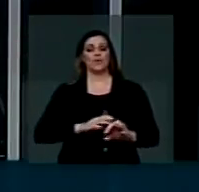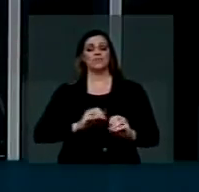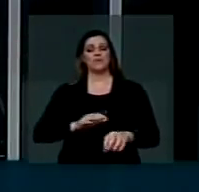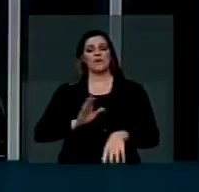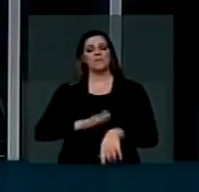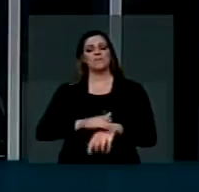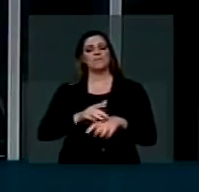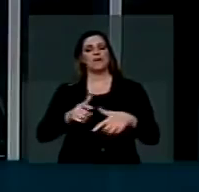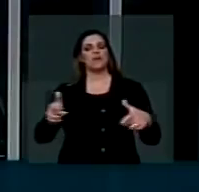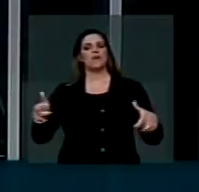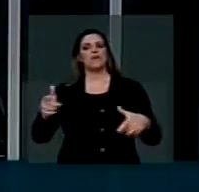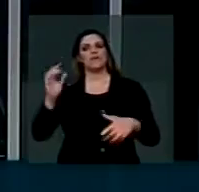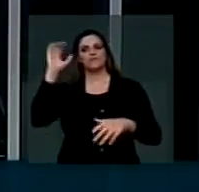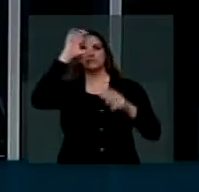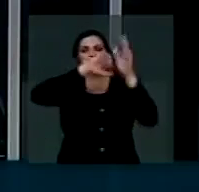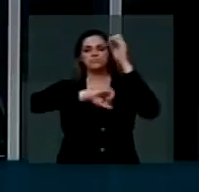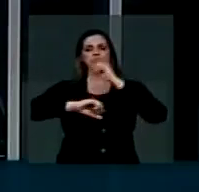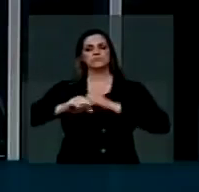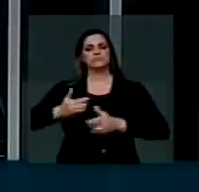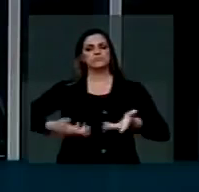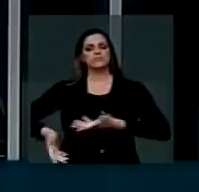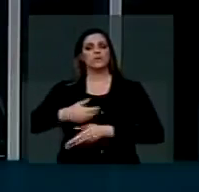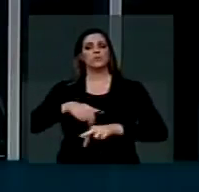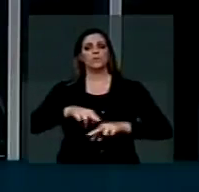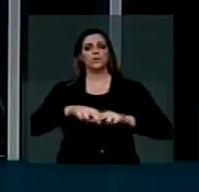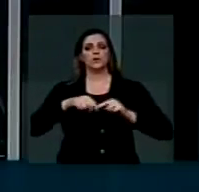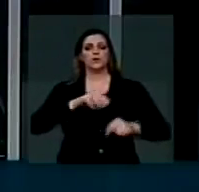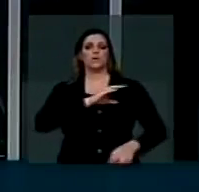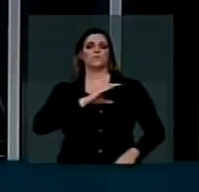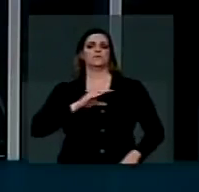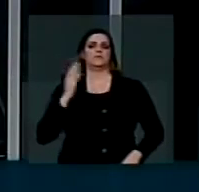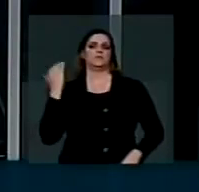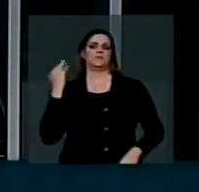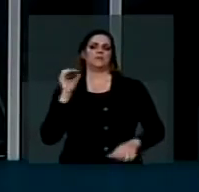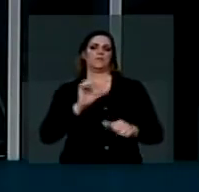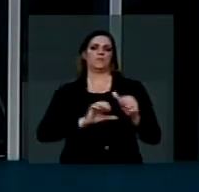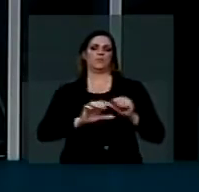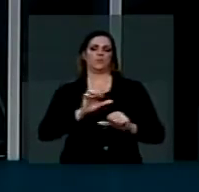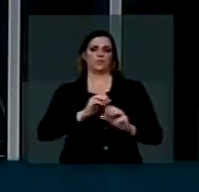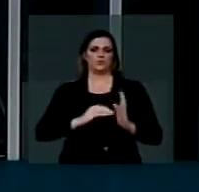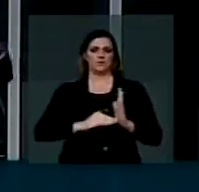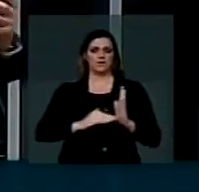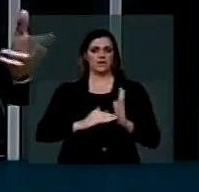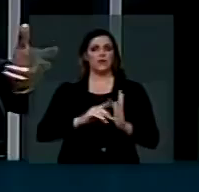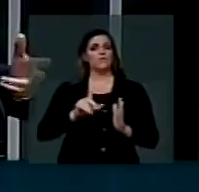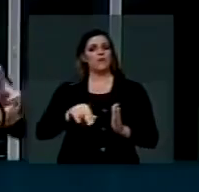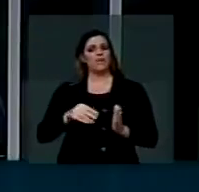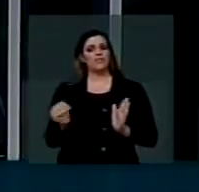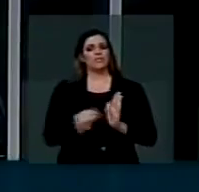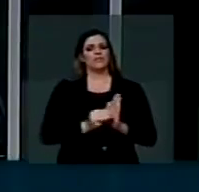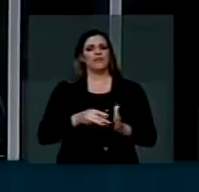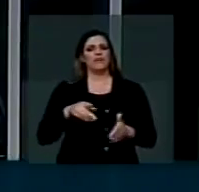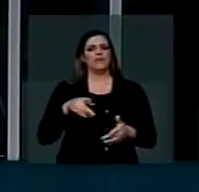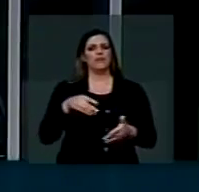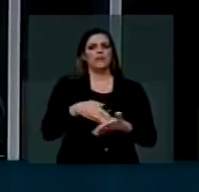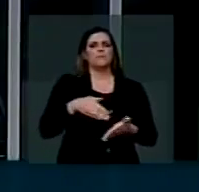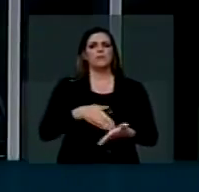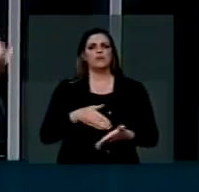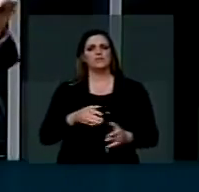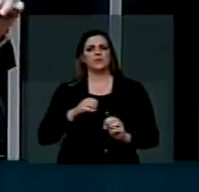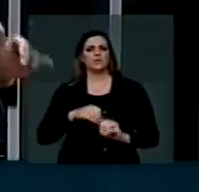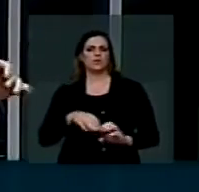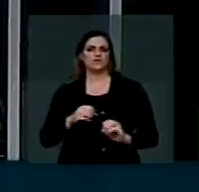isso, as modificações feitas nas comissões anteriores do Senado restringiram a educação.